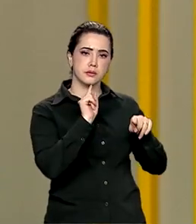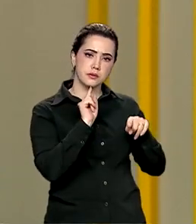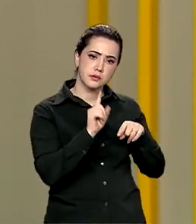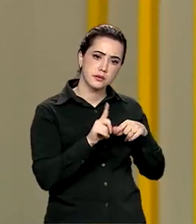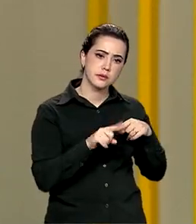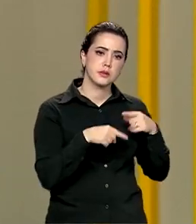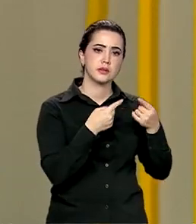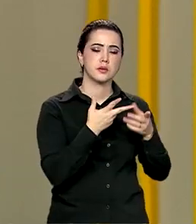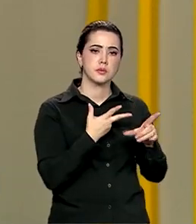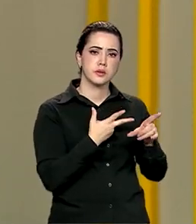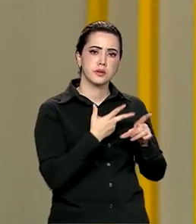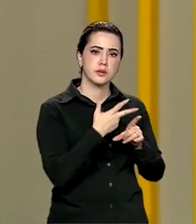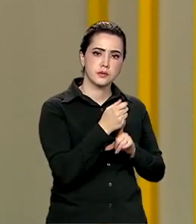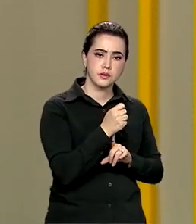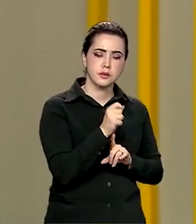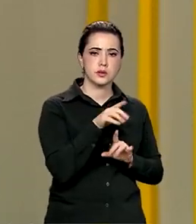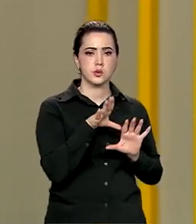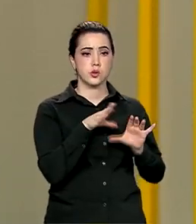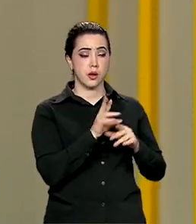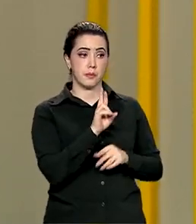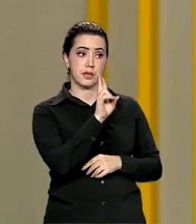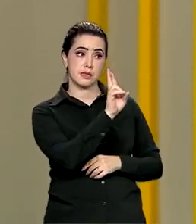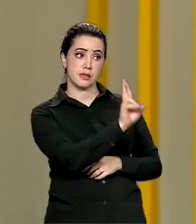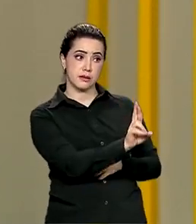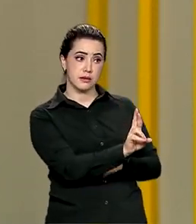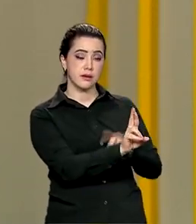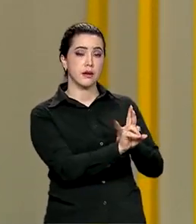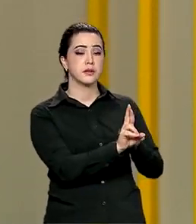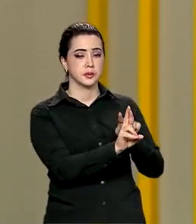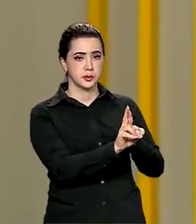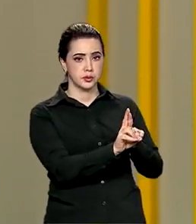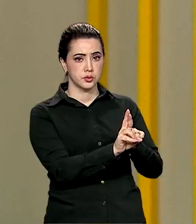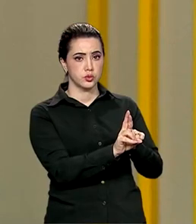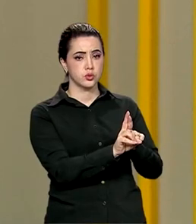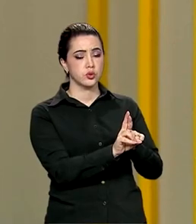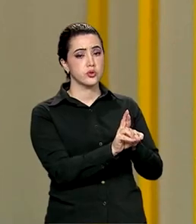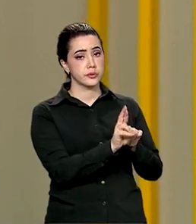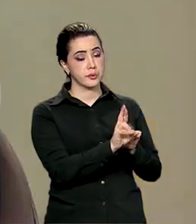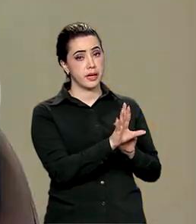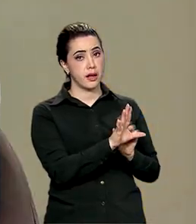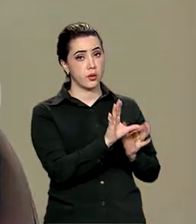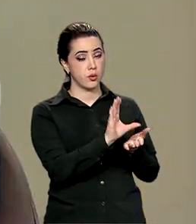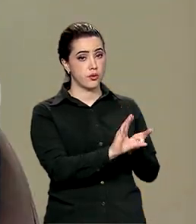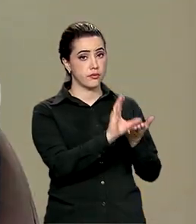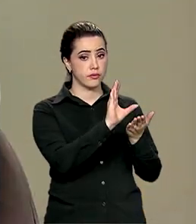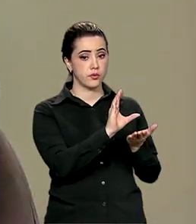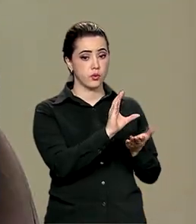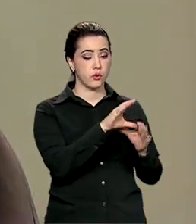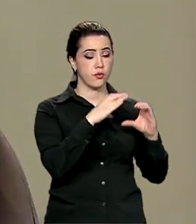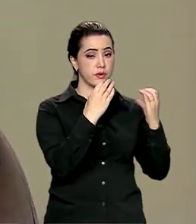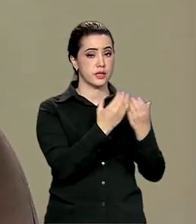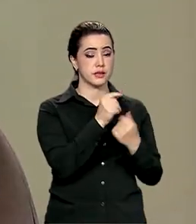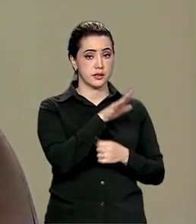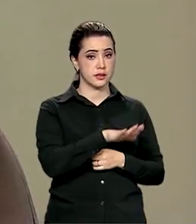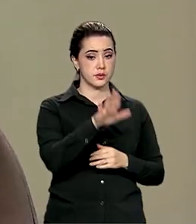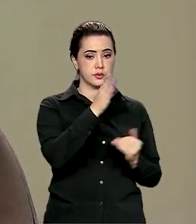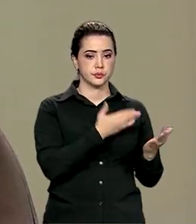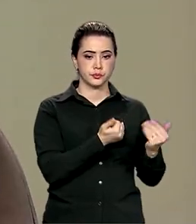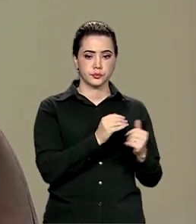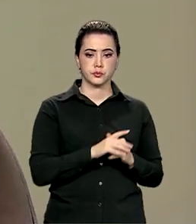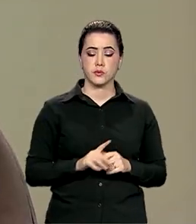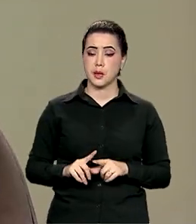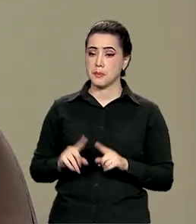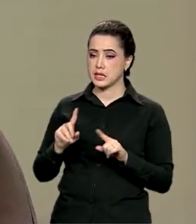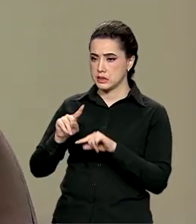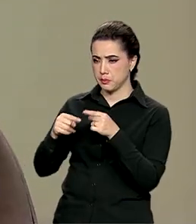serem eleitas delegadas e delegados para a Conferência Nacional de Juventude, também. Então, essa a nossa estratégia. Bacana. Agora, lá no final do